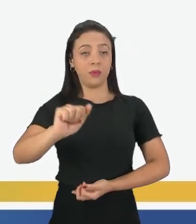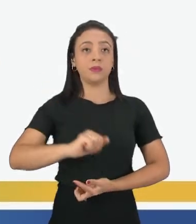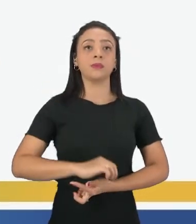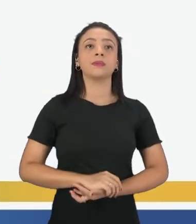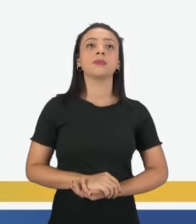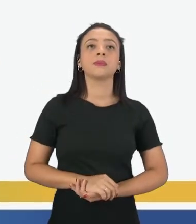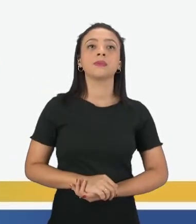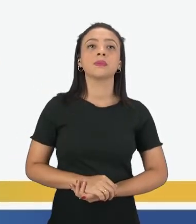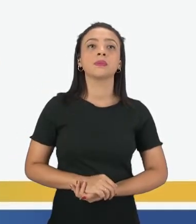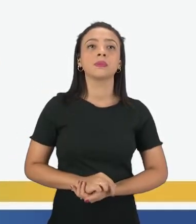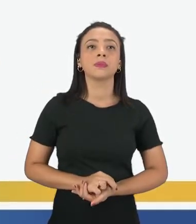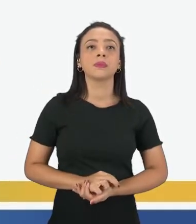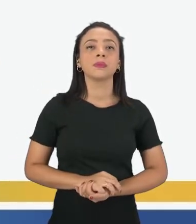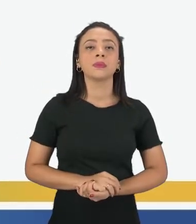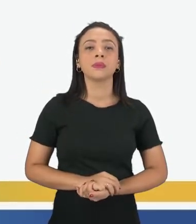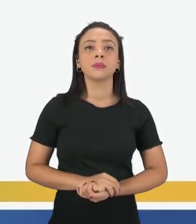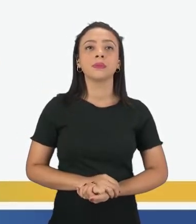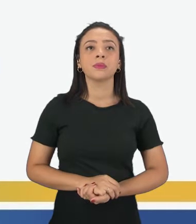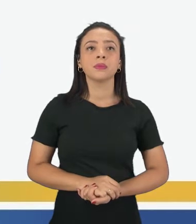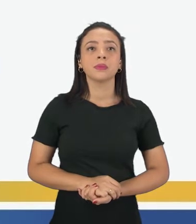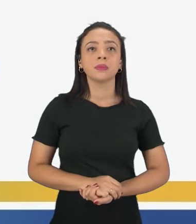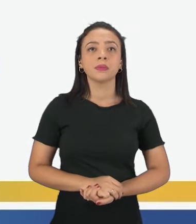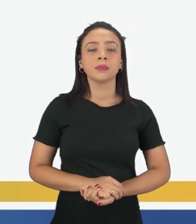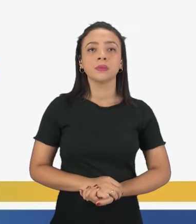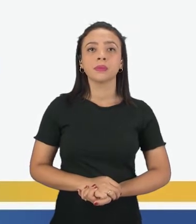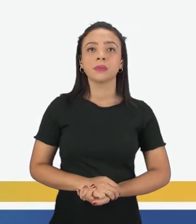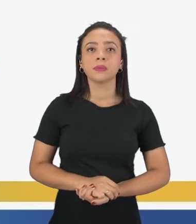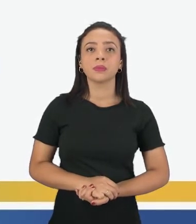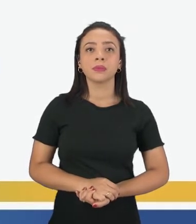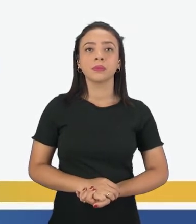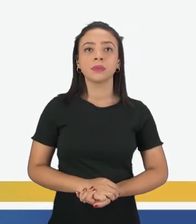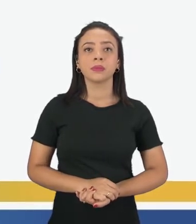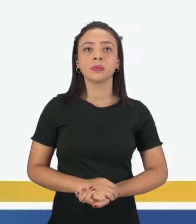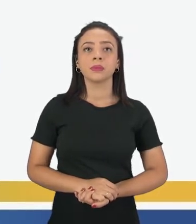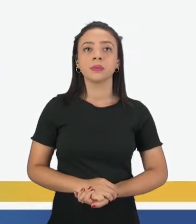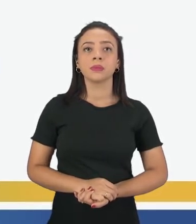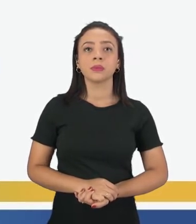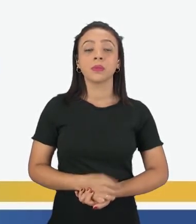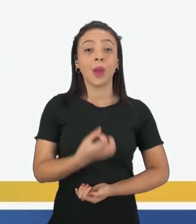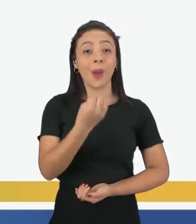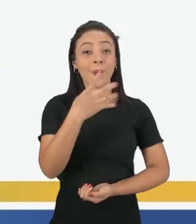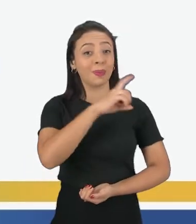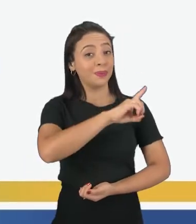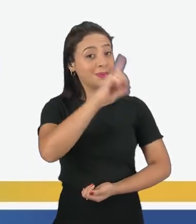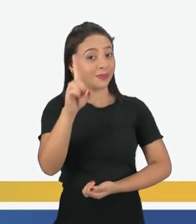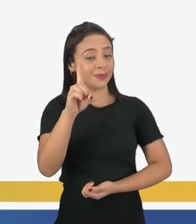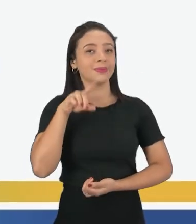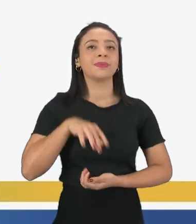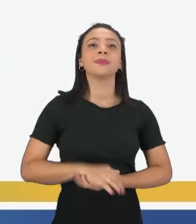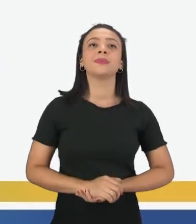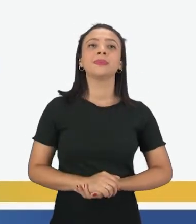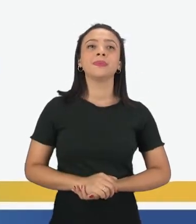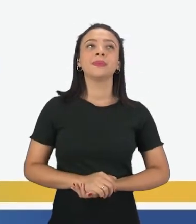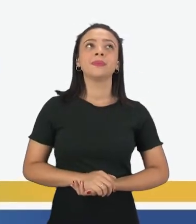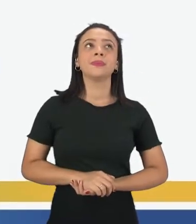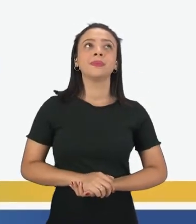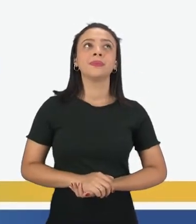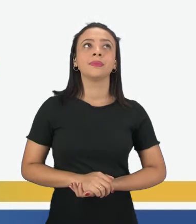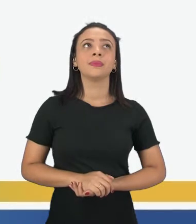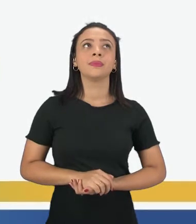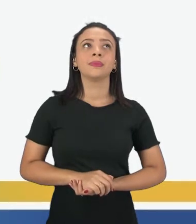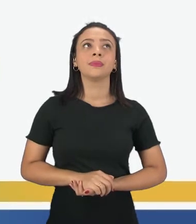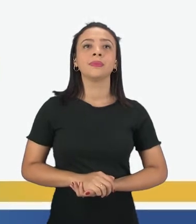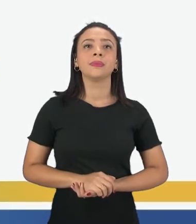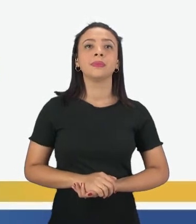Oi, olá Good morning Bom dia Good afternoon